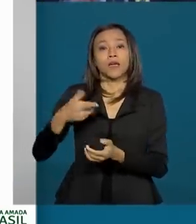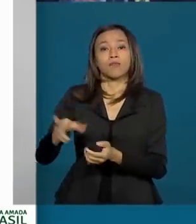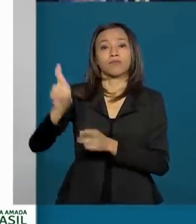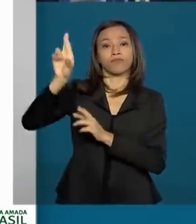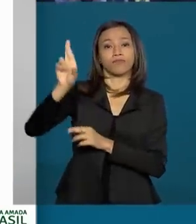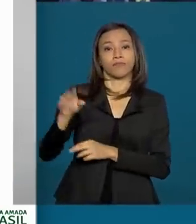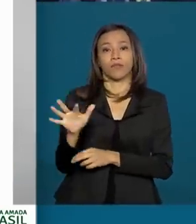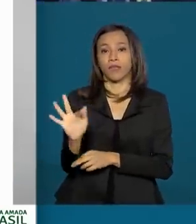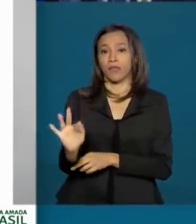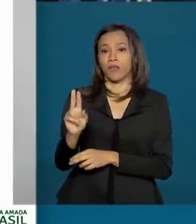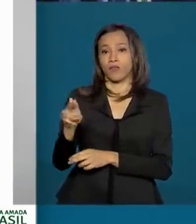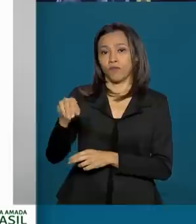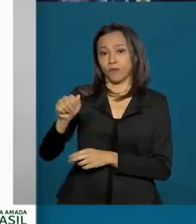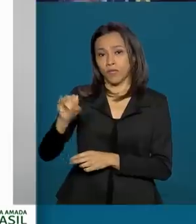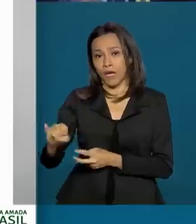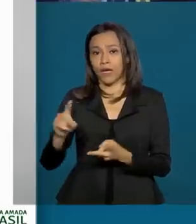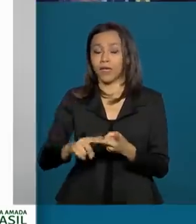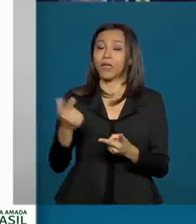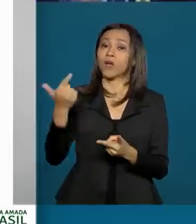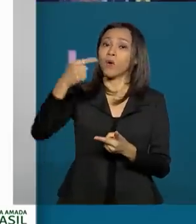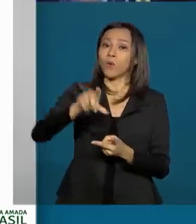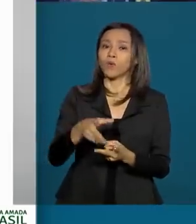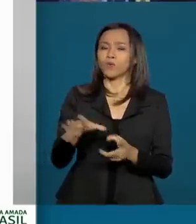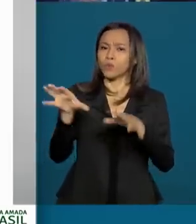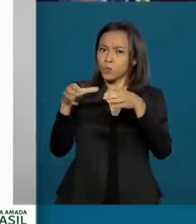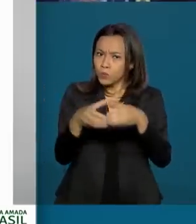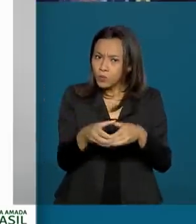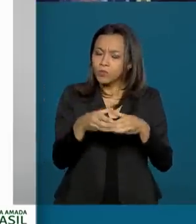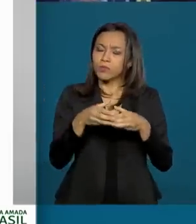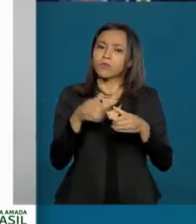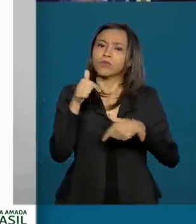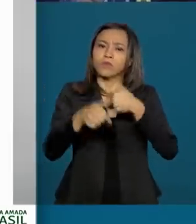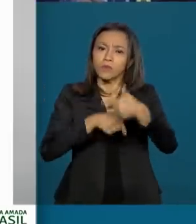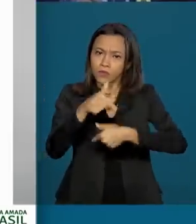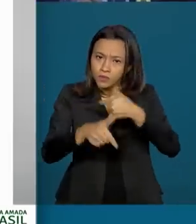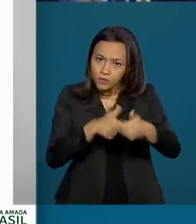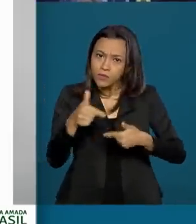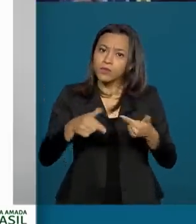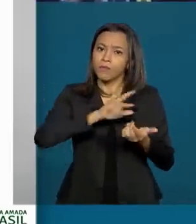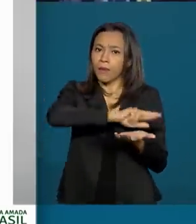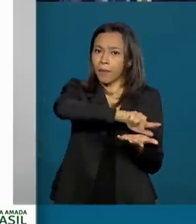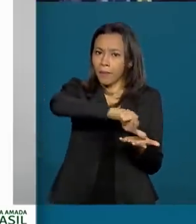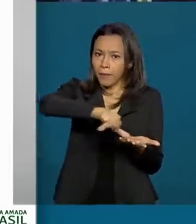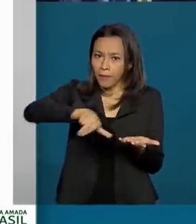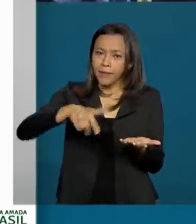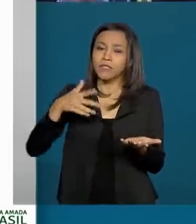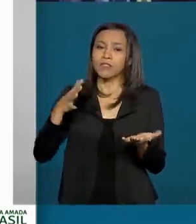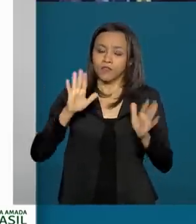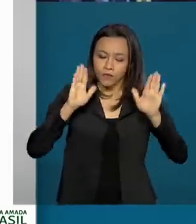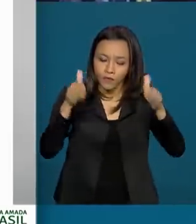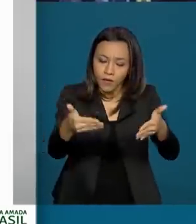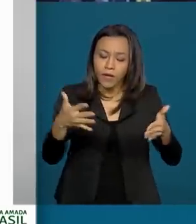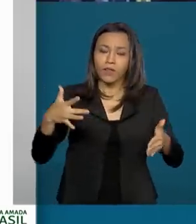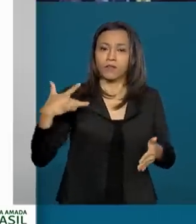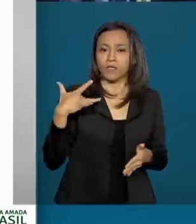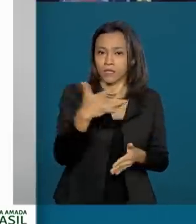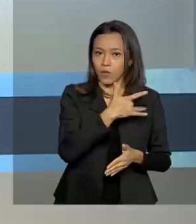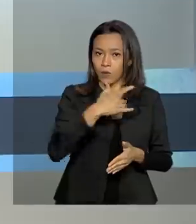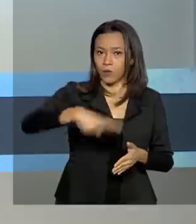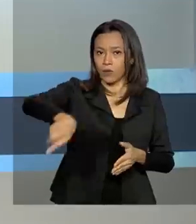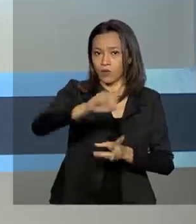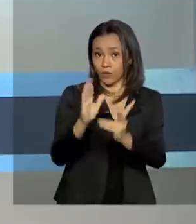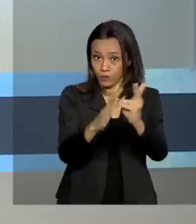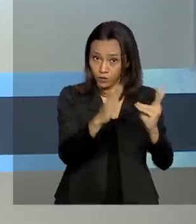atuação da SESAI, a atuação das equipes multidisciplinares de saúde indígena trabalhando intensamente.